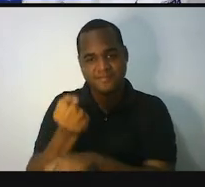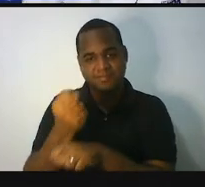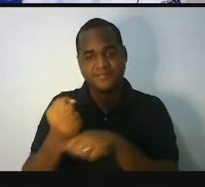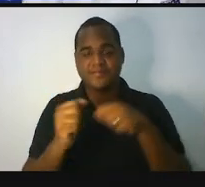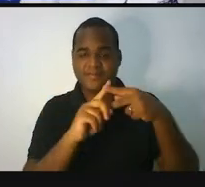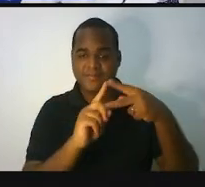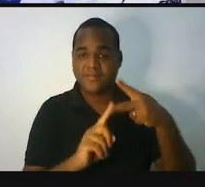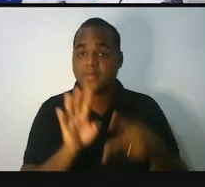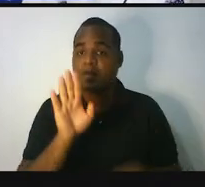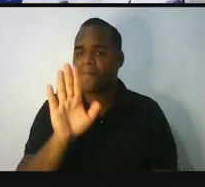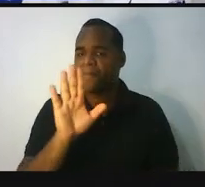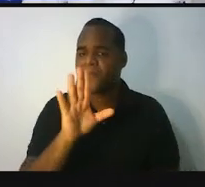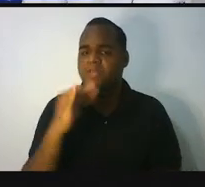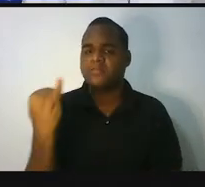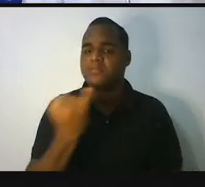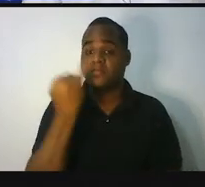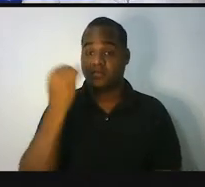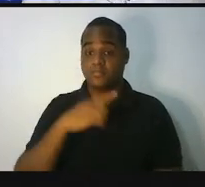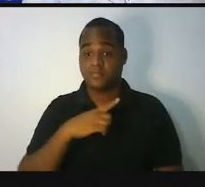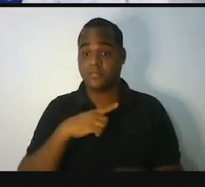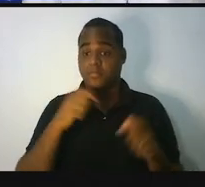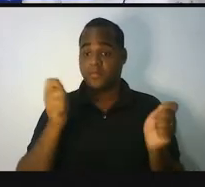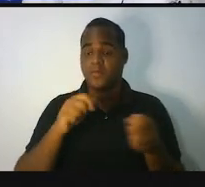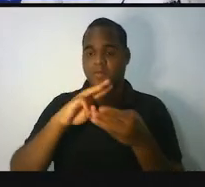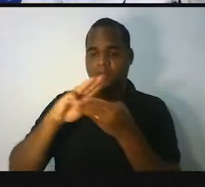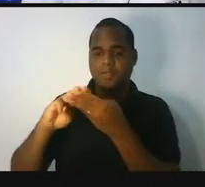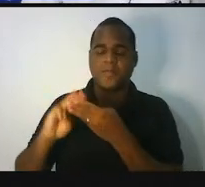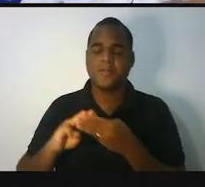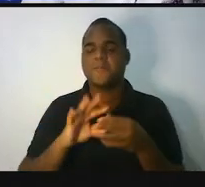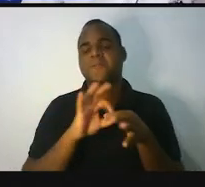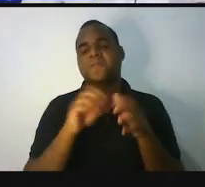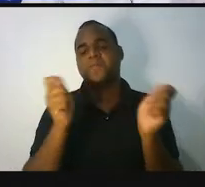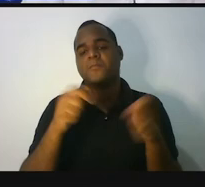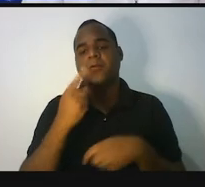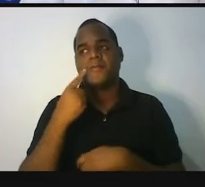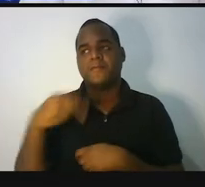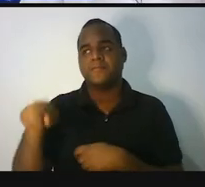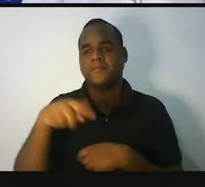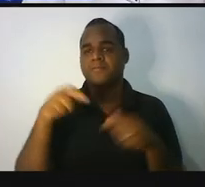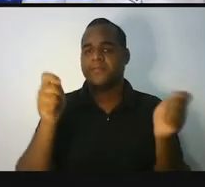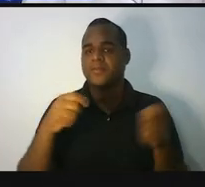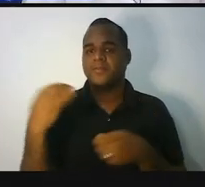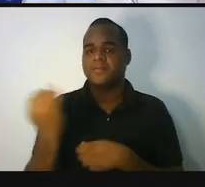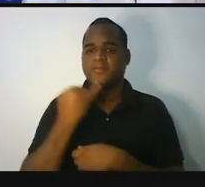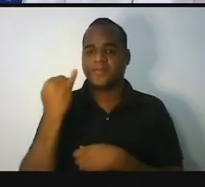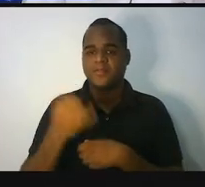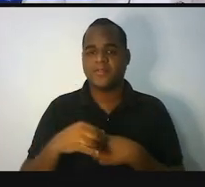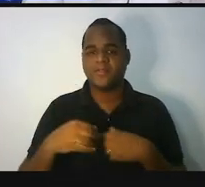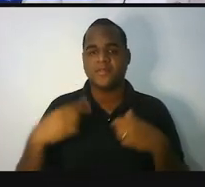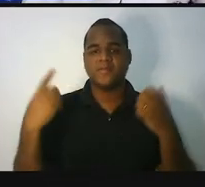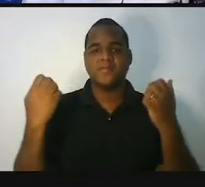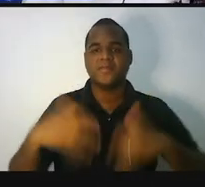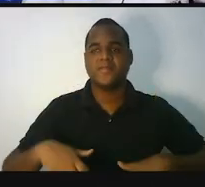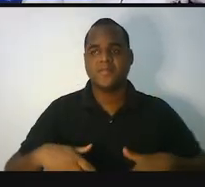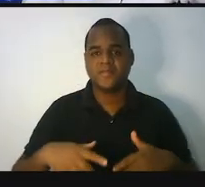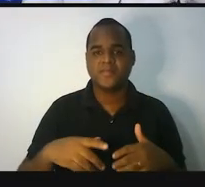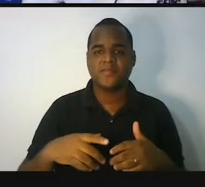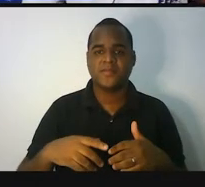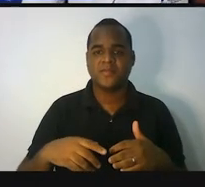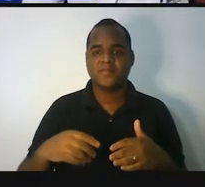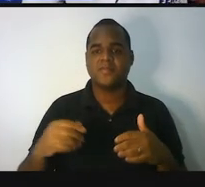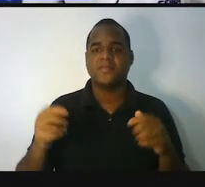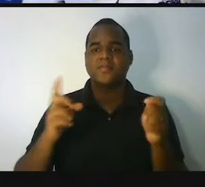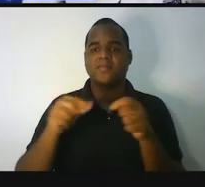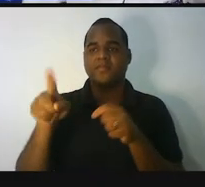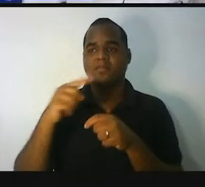mas o que mais tem a ver com matemática, e é o que eu faço uma indicação maior, é o Entrevistas Além do Tempo,